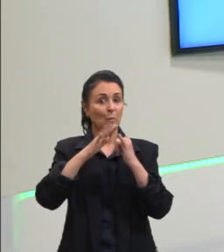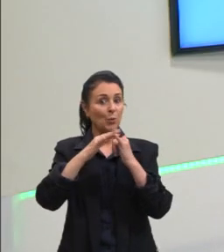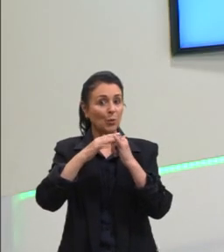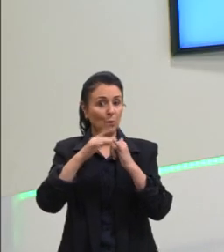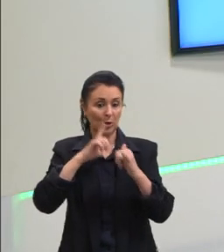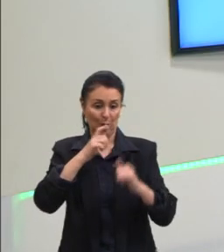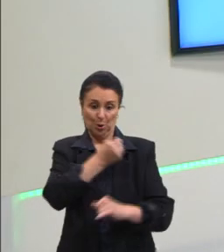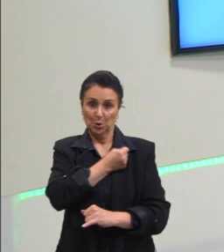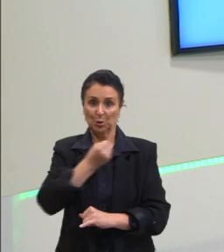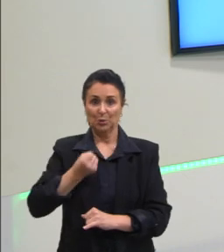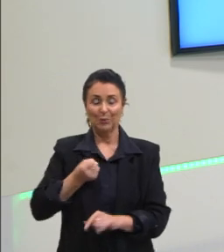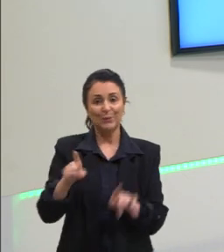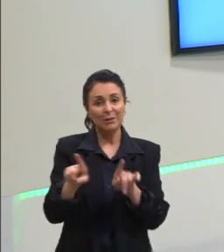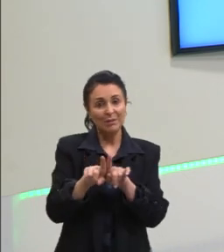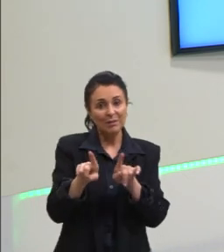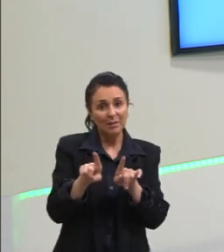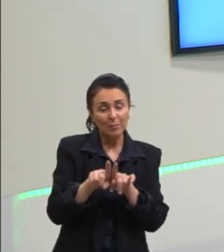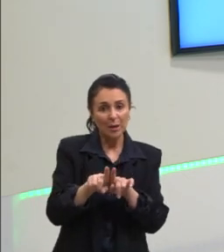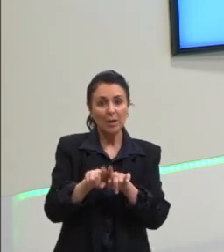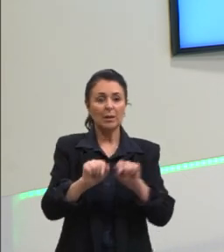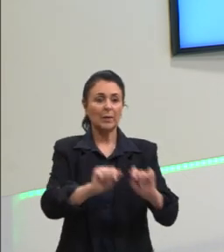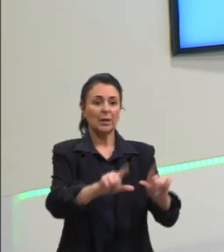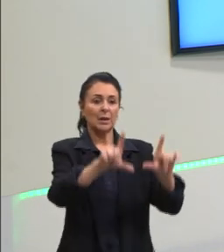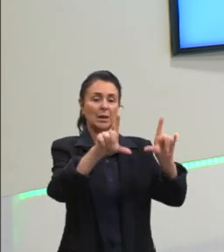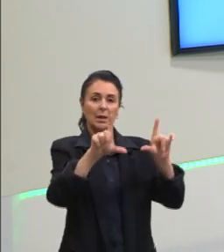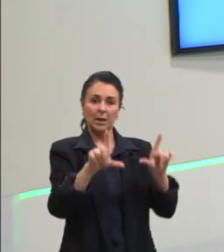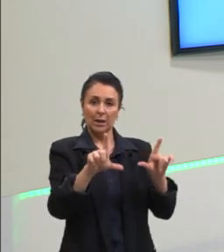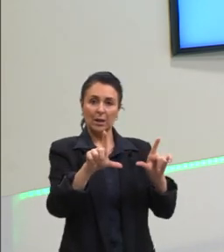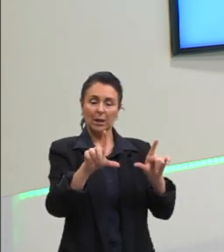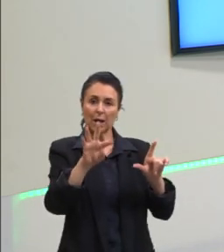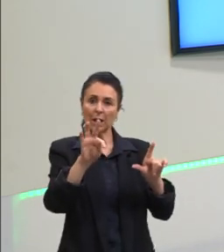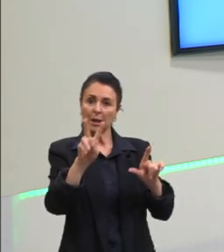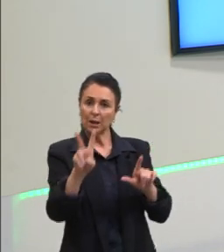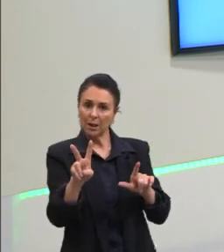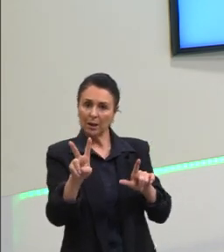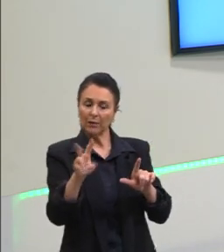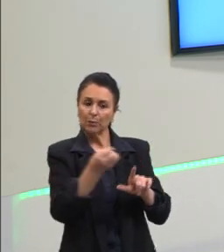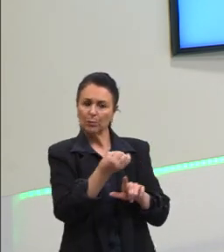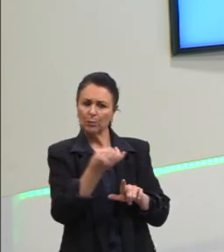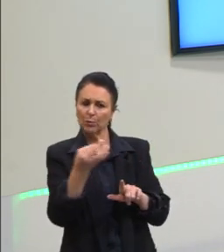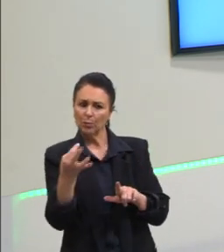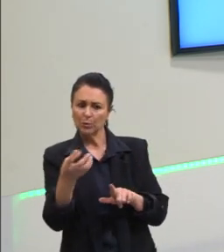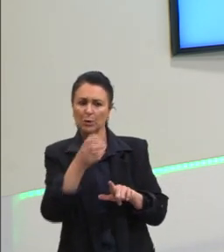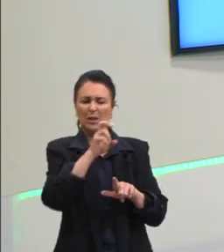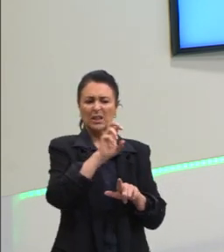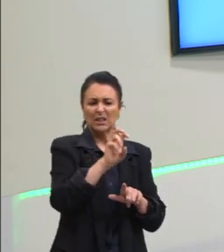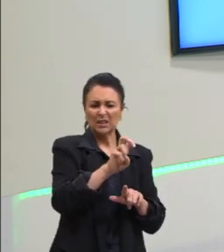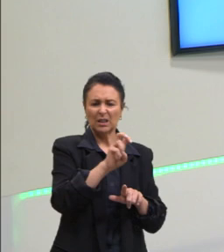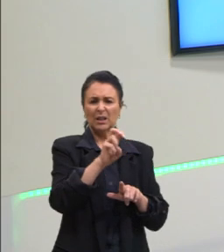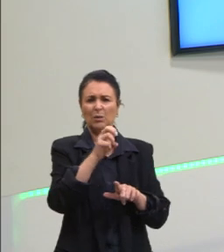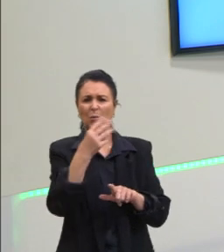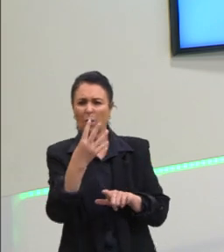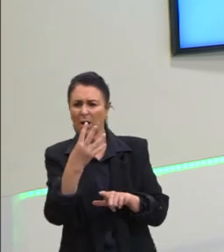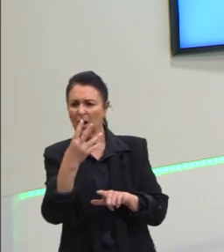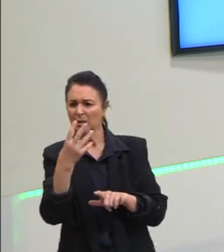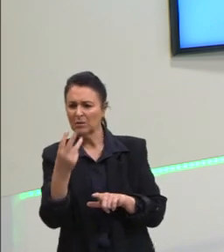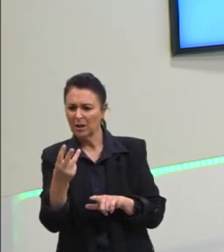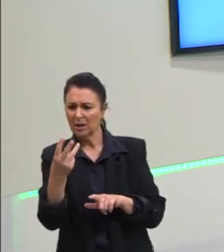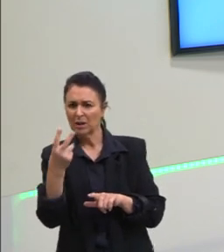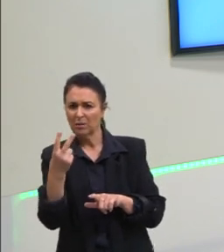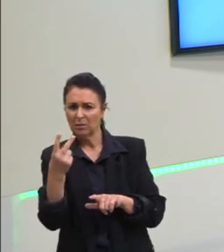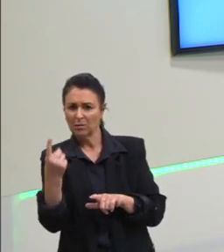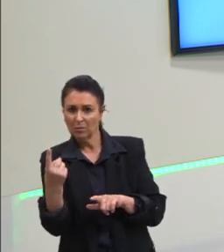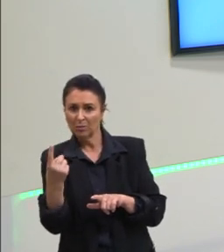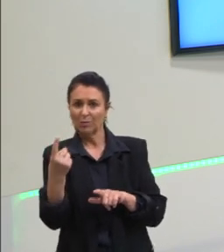numeração, às vezes num programa de televisão existe uma contagem 5, 4, 3, 2, 1 então esses números